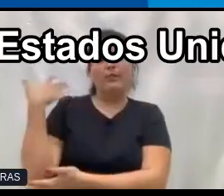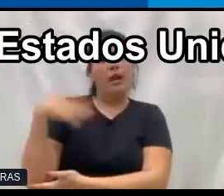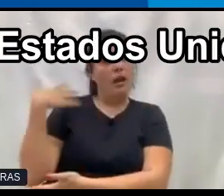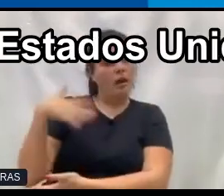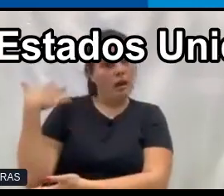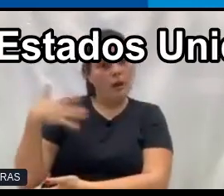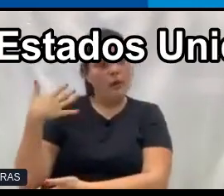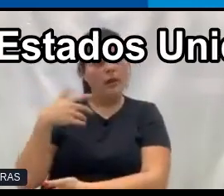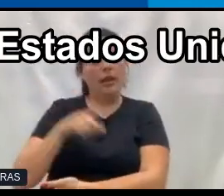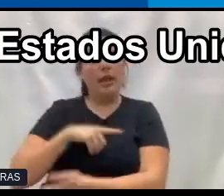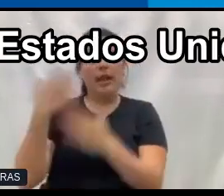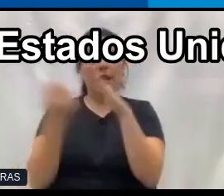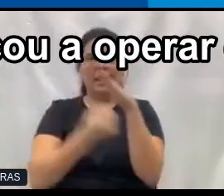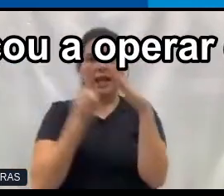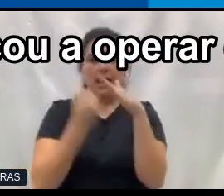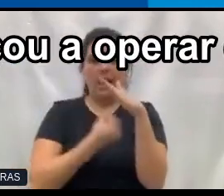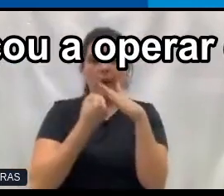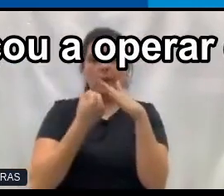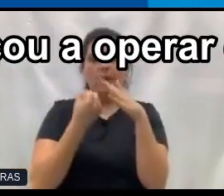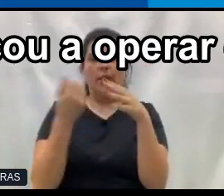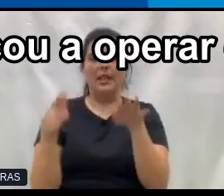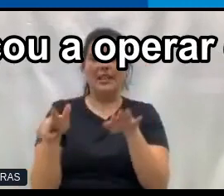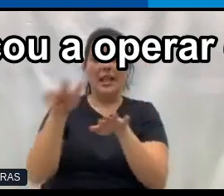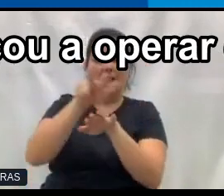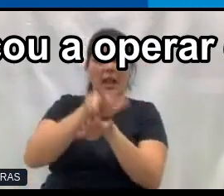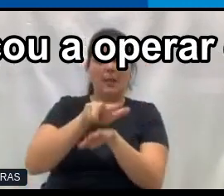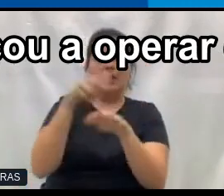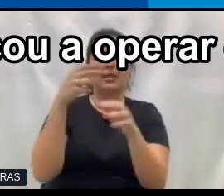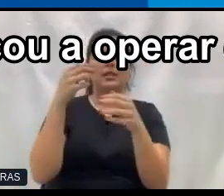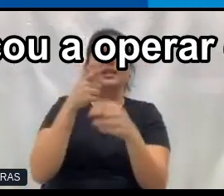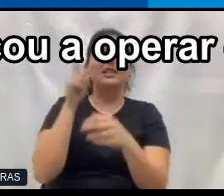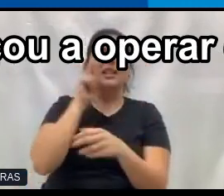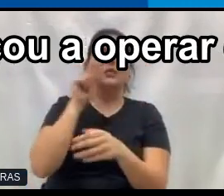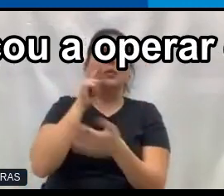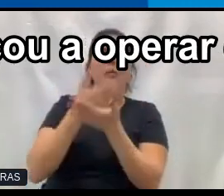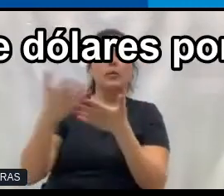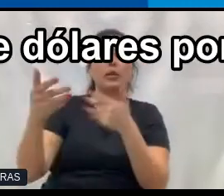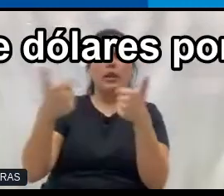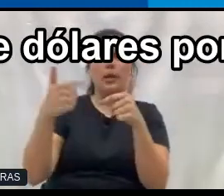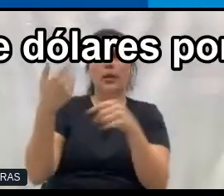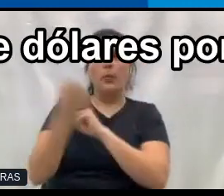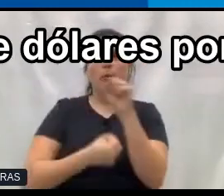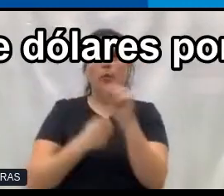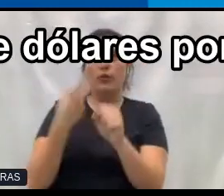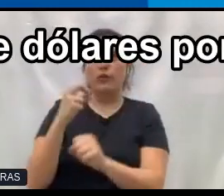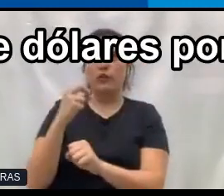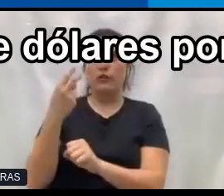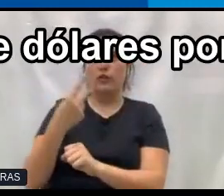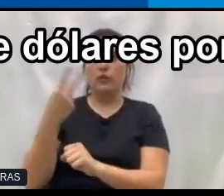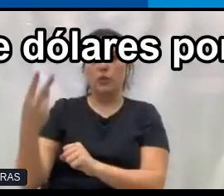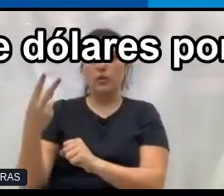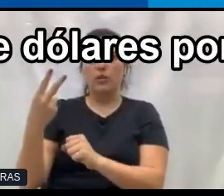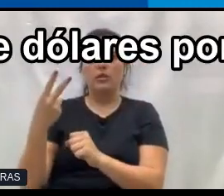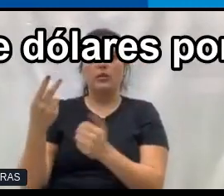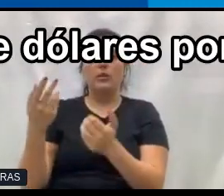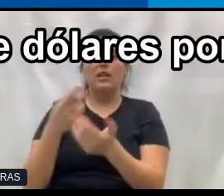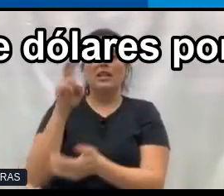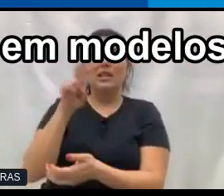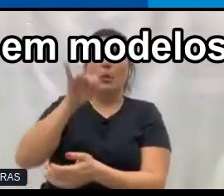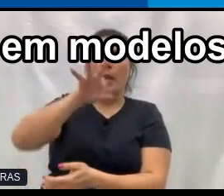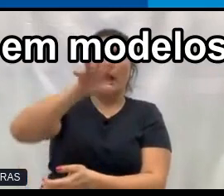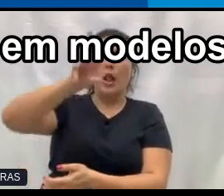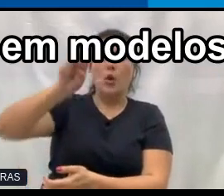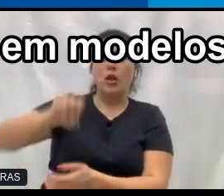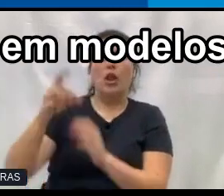Tem uma startup nos Estados Unidos que logo quando ela começou a operar, ali em 2022, ela levanta 5 milhões de